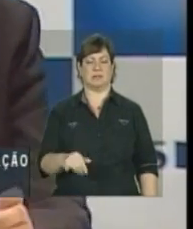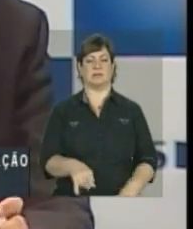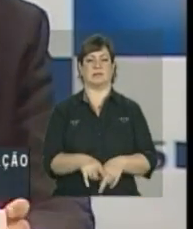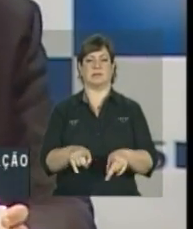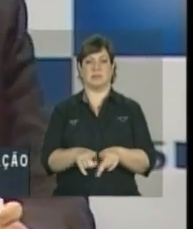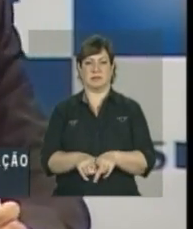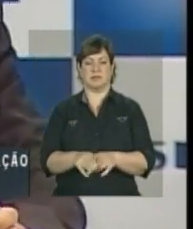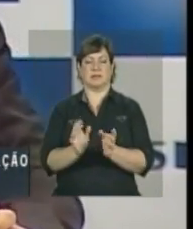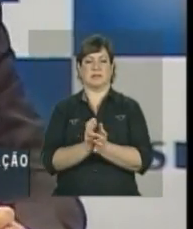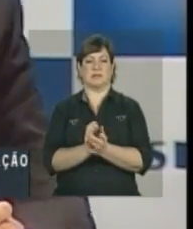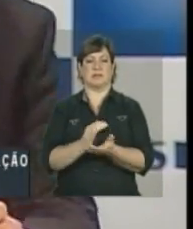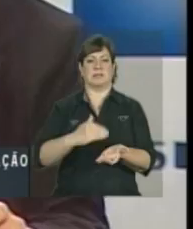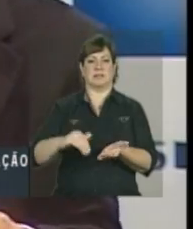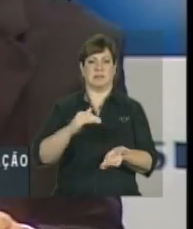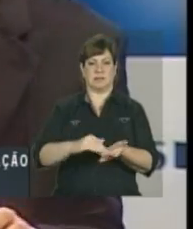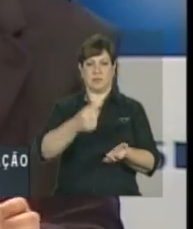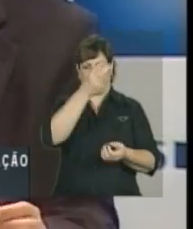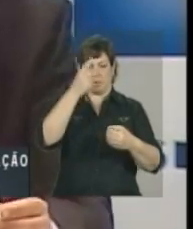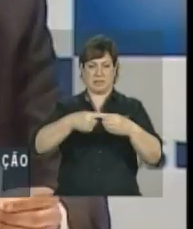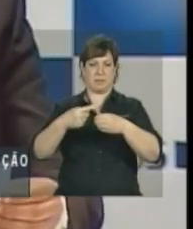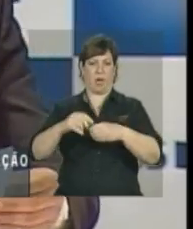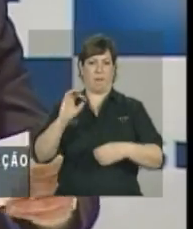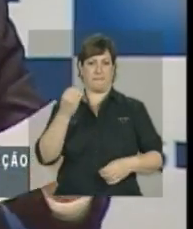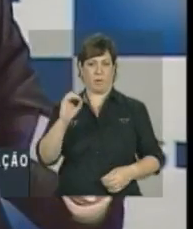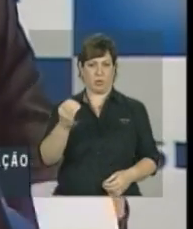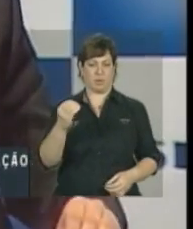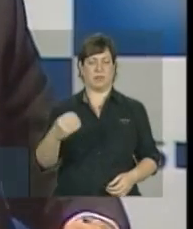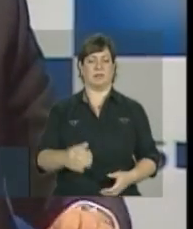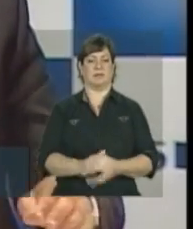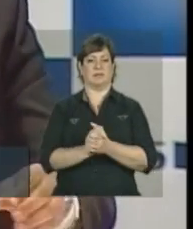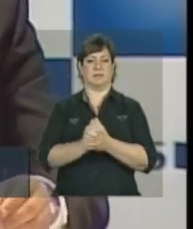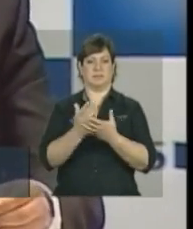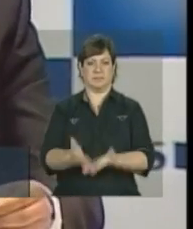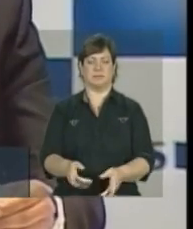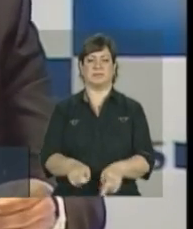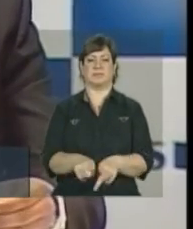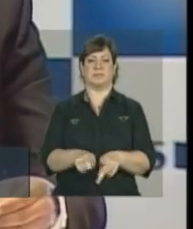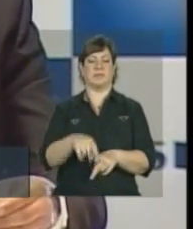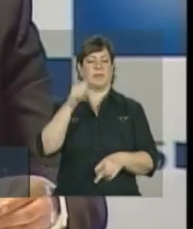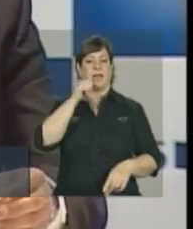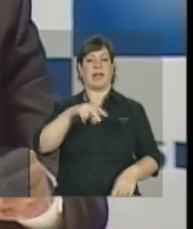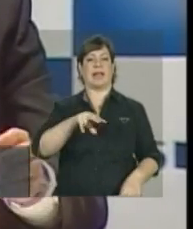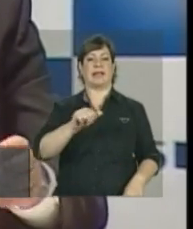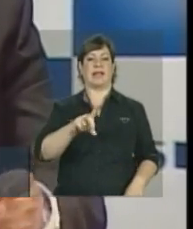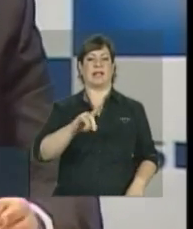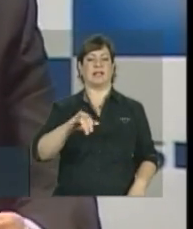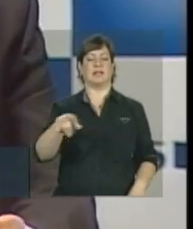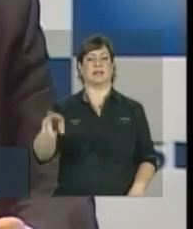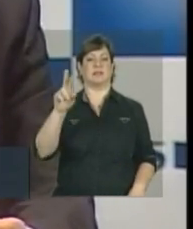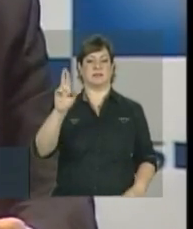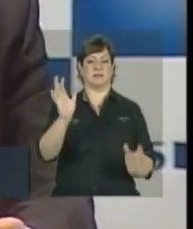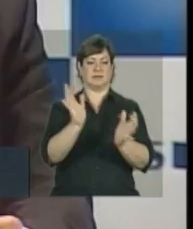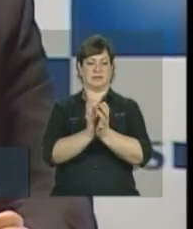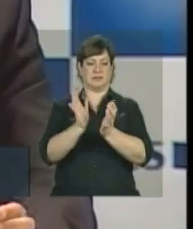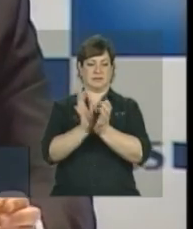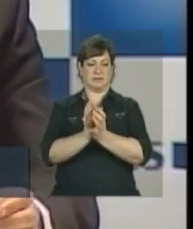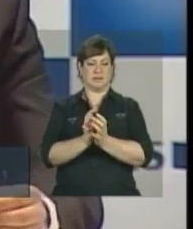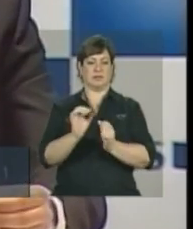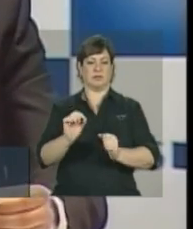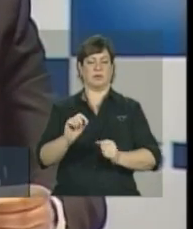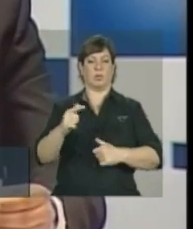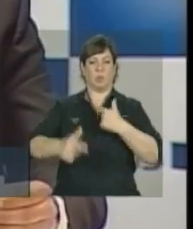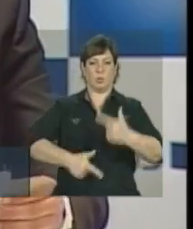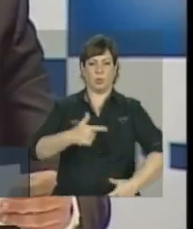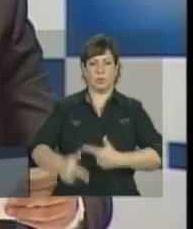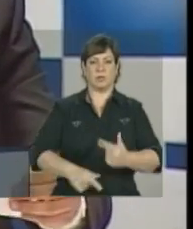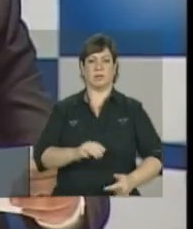Porto Alegre. Cadê o Casardelli? Cadê? Aqui à direita. Saudar a Nádia, que é representante da Parceria Brasileira contra